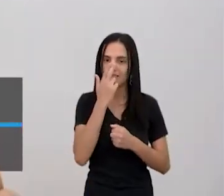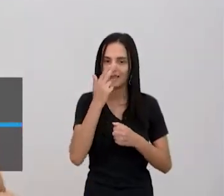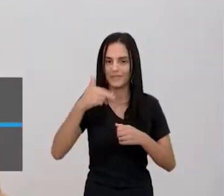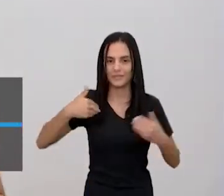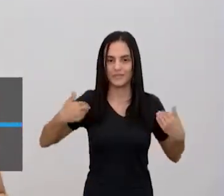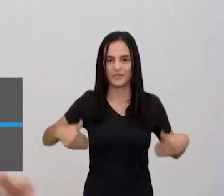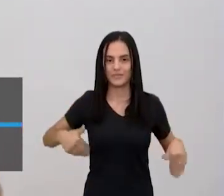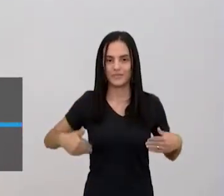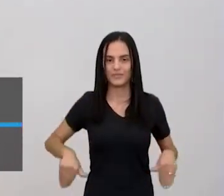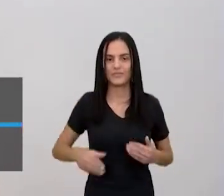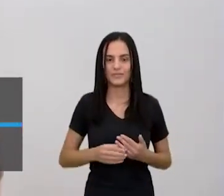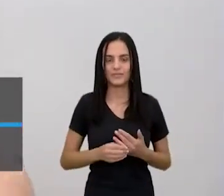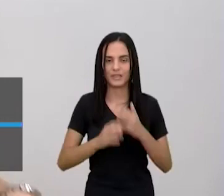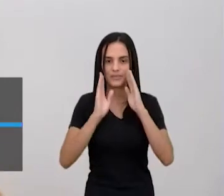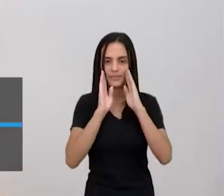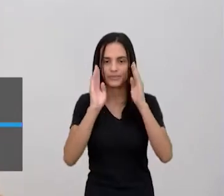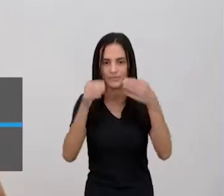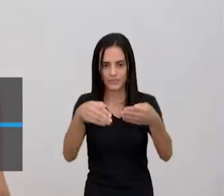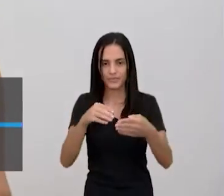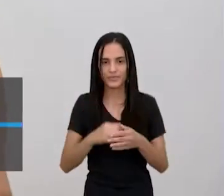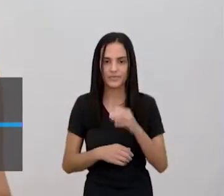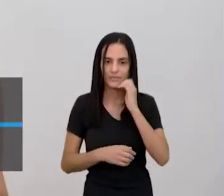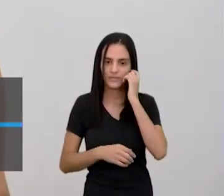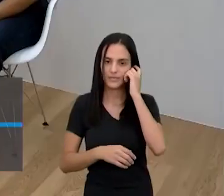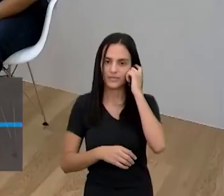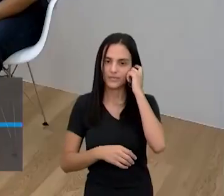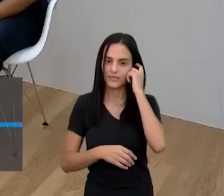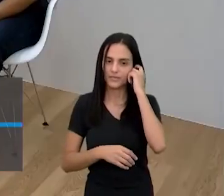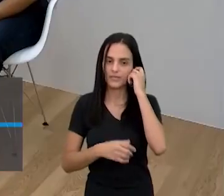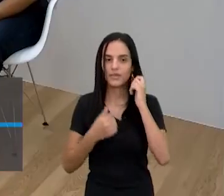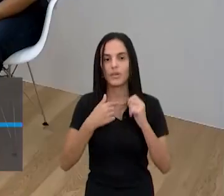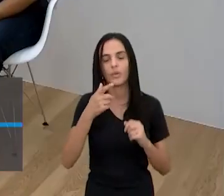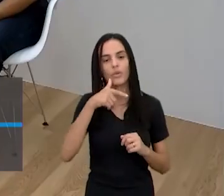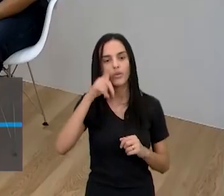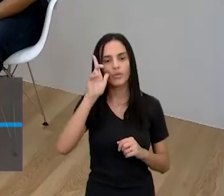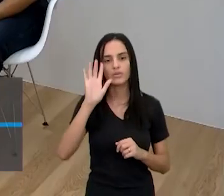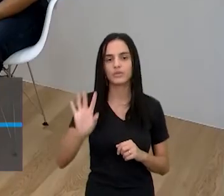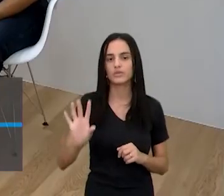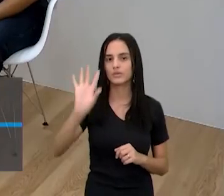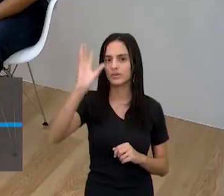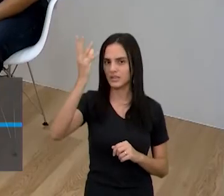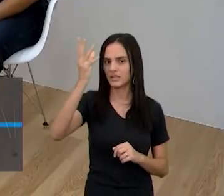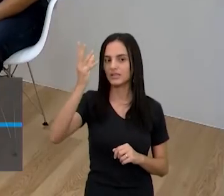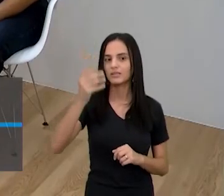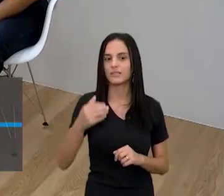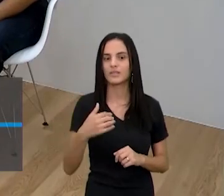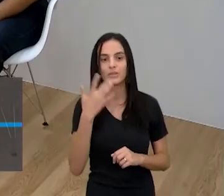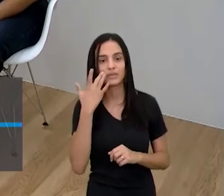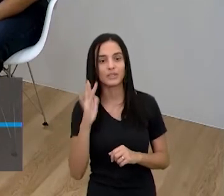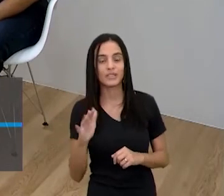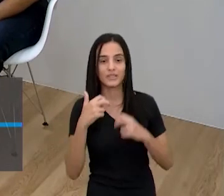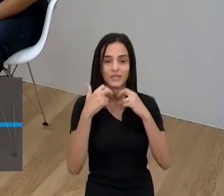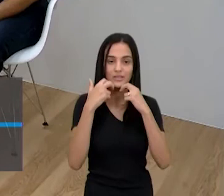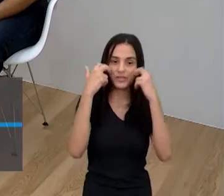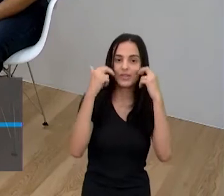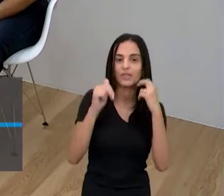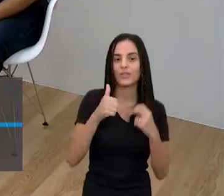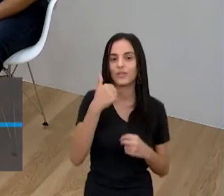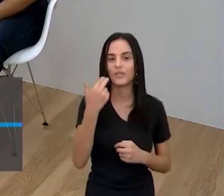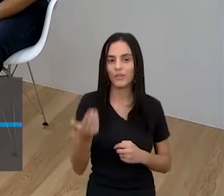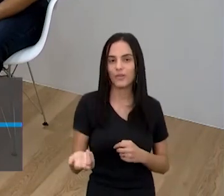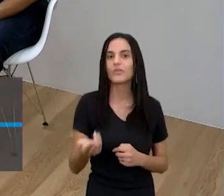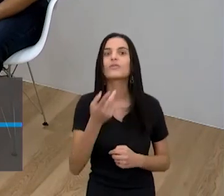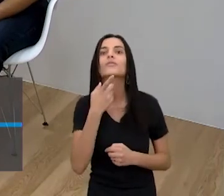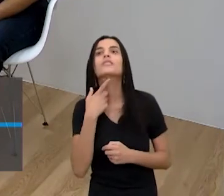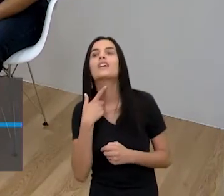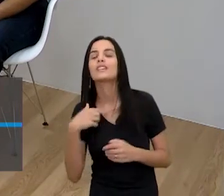como eu e você. Nossa, a todo... Você sabe que ontem eu passei por uma situação na minha vida que eu... Eu não sei se eu fiquei com vergonha ou com vontade de matar